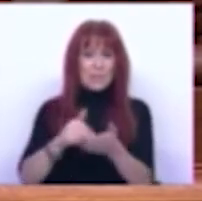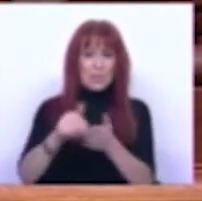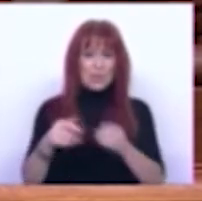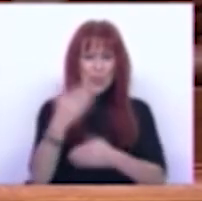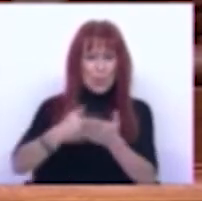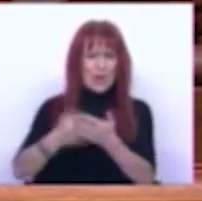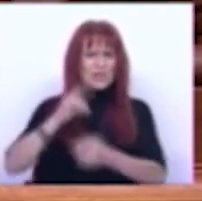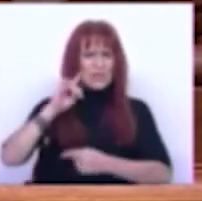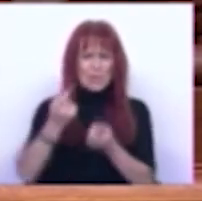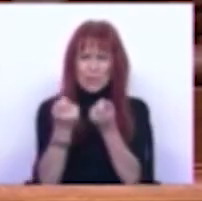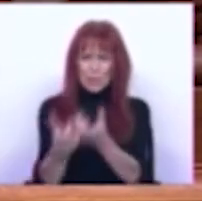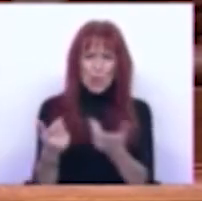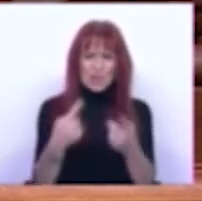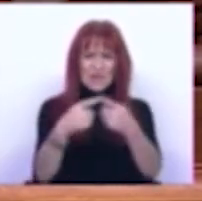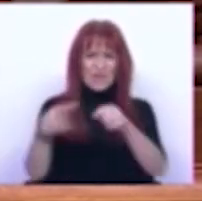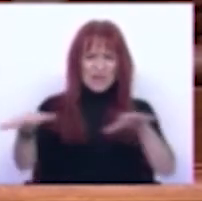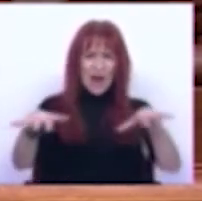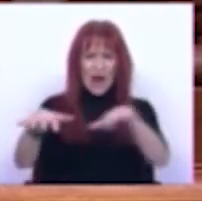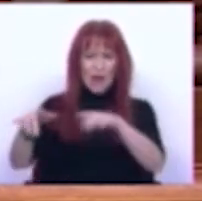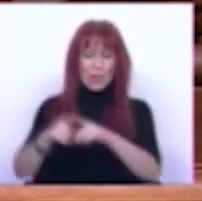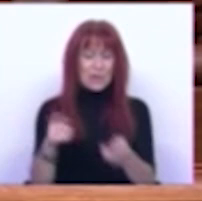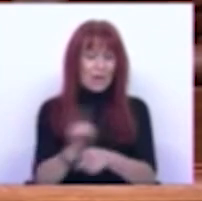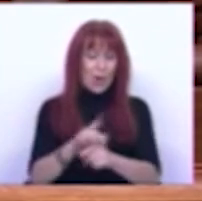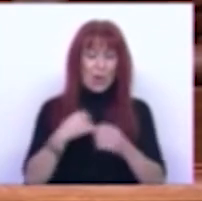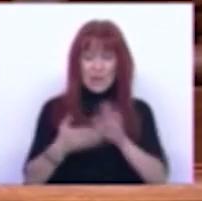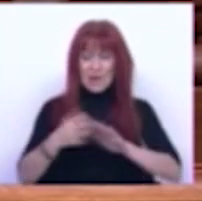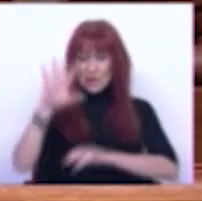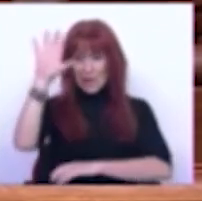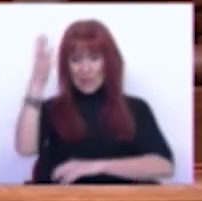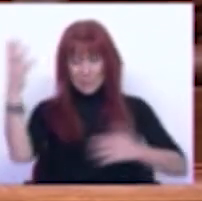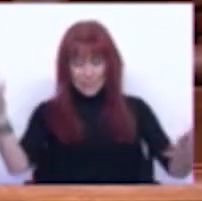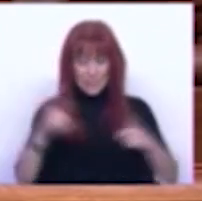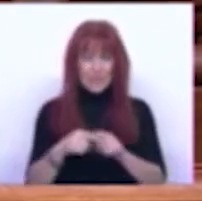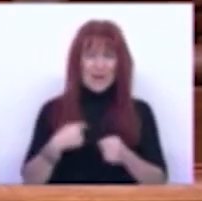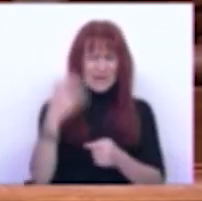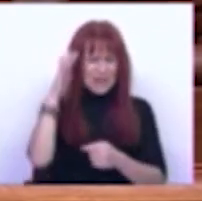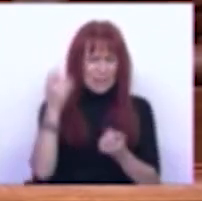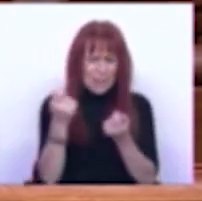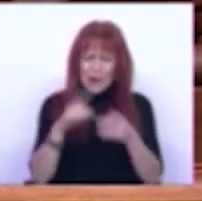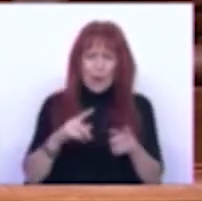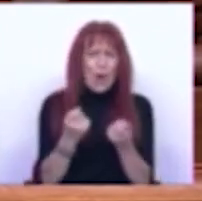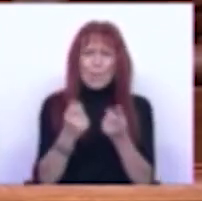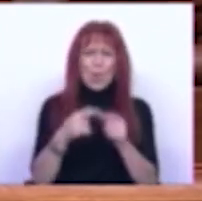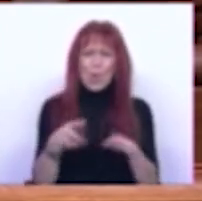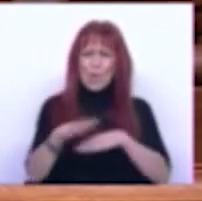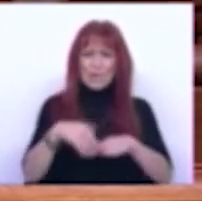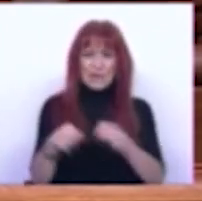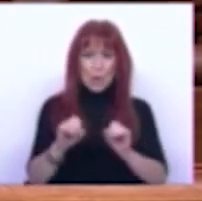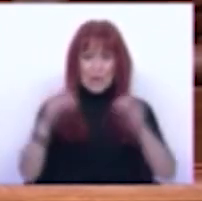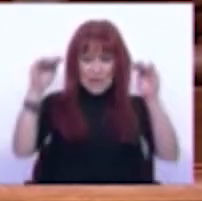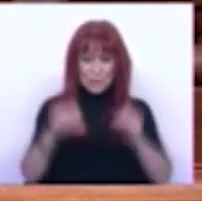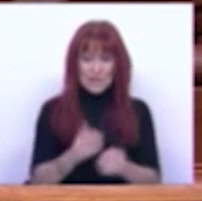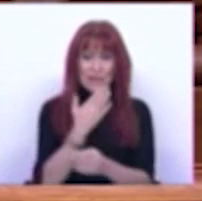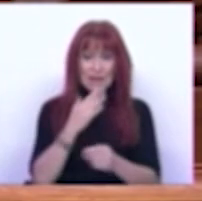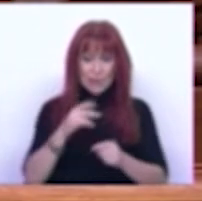páginas que sabem a pouco em diversos domínios. Desde logo a emergência climática sabe a pouco quando vemos que quase nada se faz para reduzir a